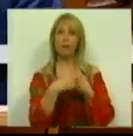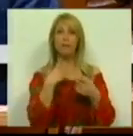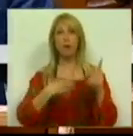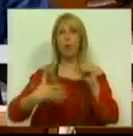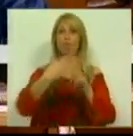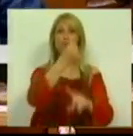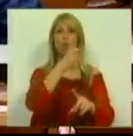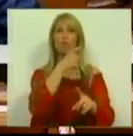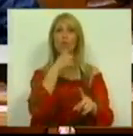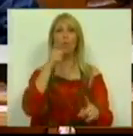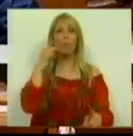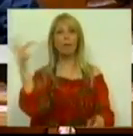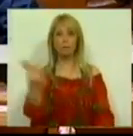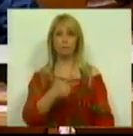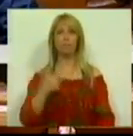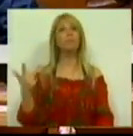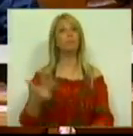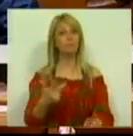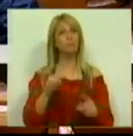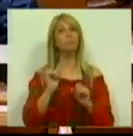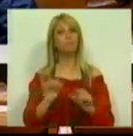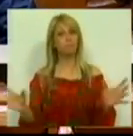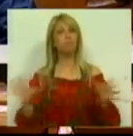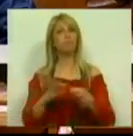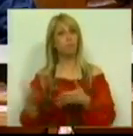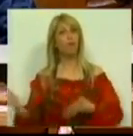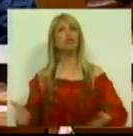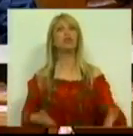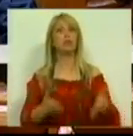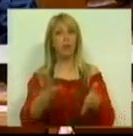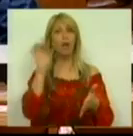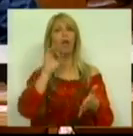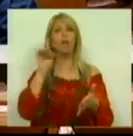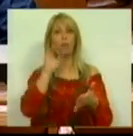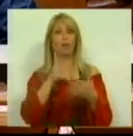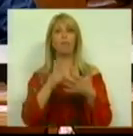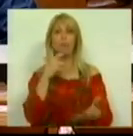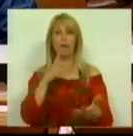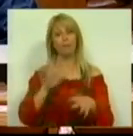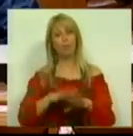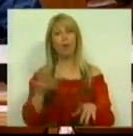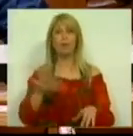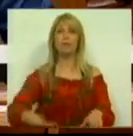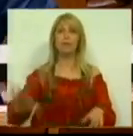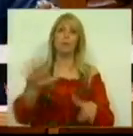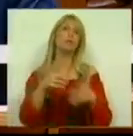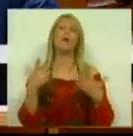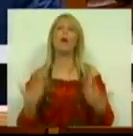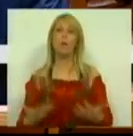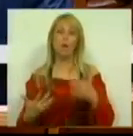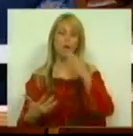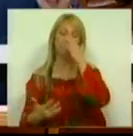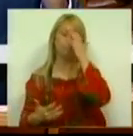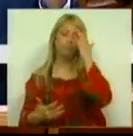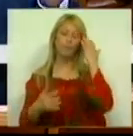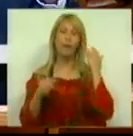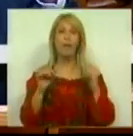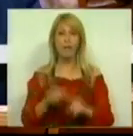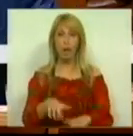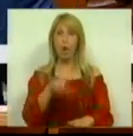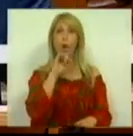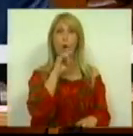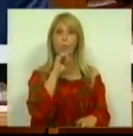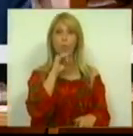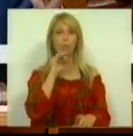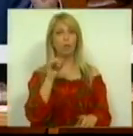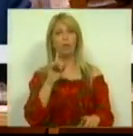tripartido que é estratégico e particularmente importante nesta conjuntura. Esta é uma oportunidade